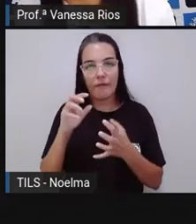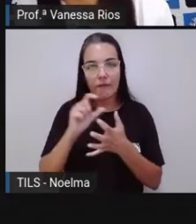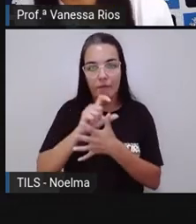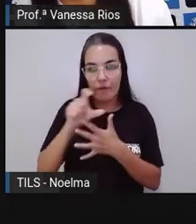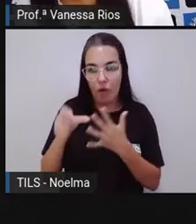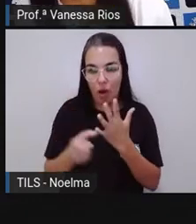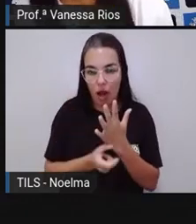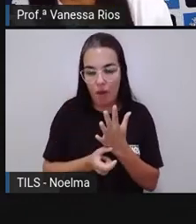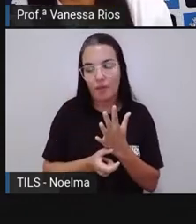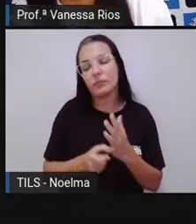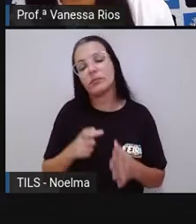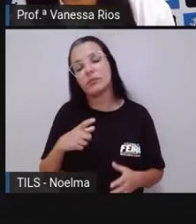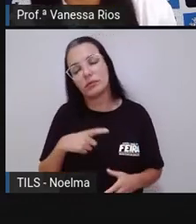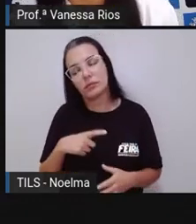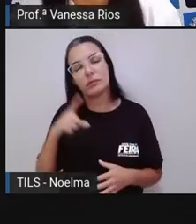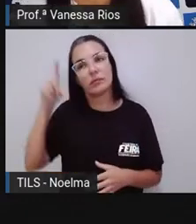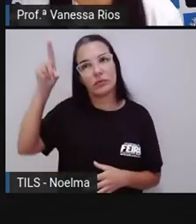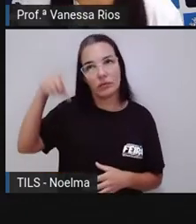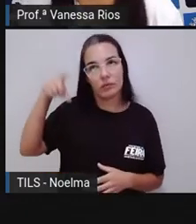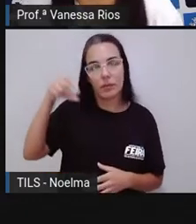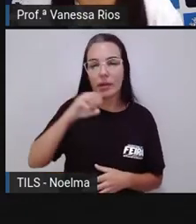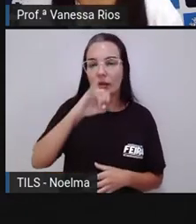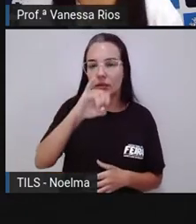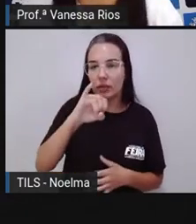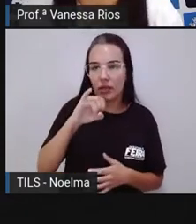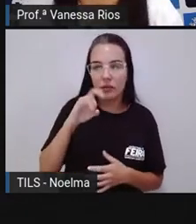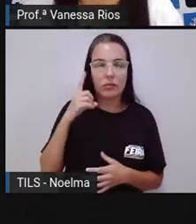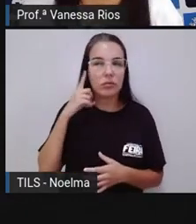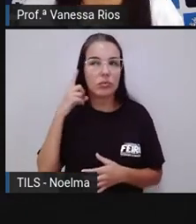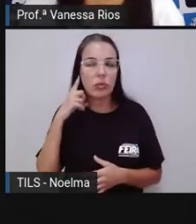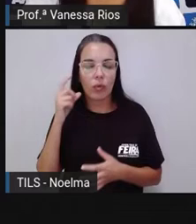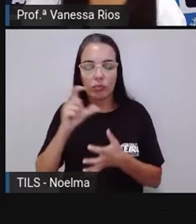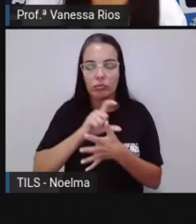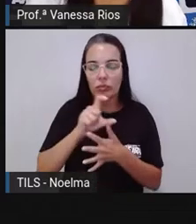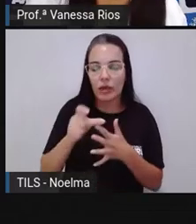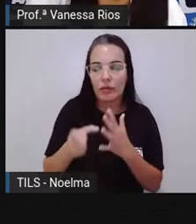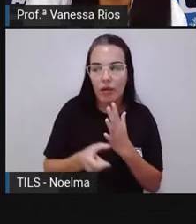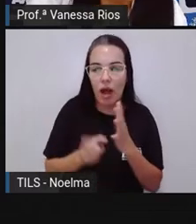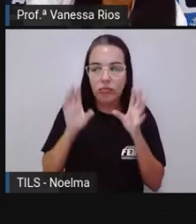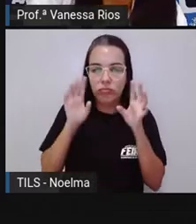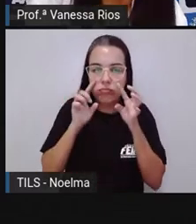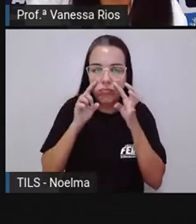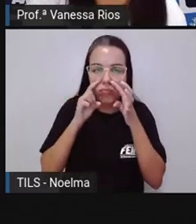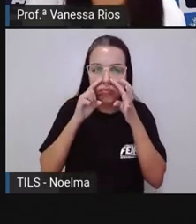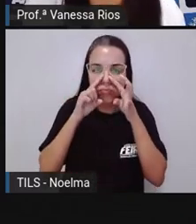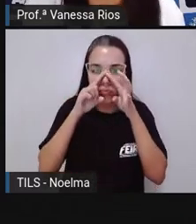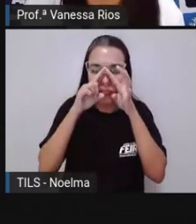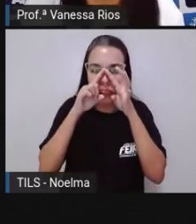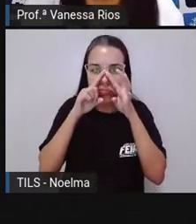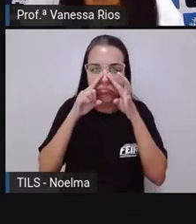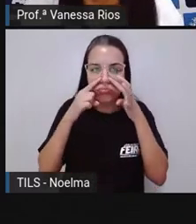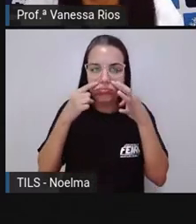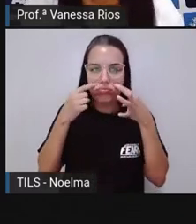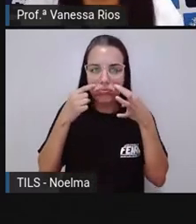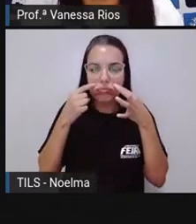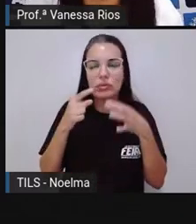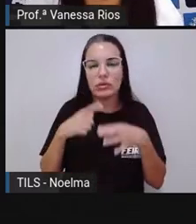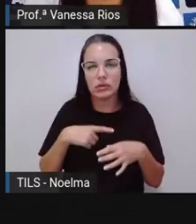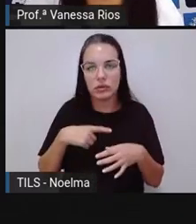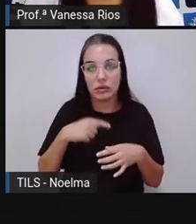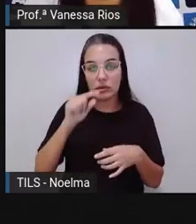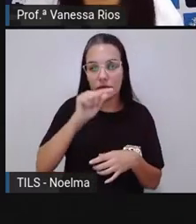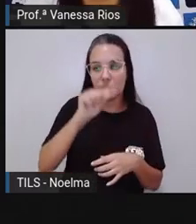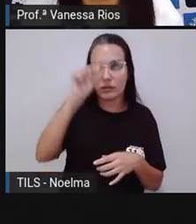vai ser o acento agudo. Se o som for o som de a vogal, tem um som fechado, então a gente vai acentuar